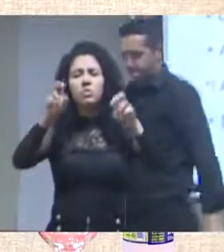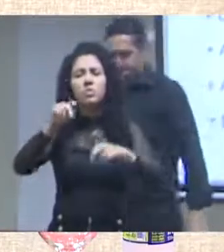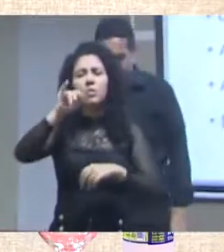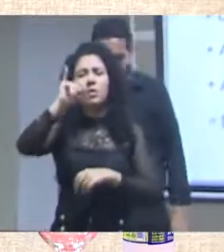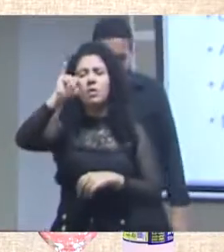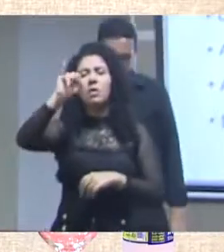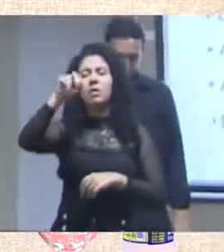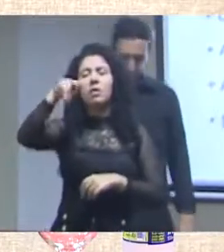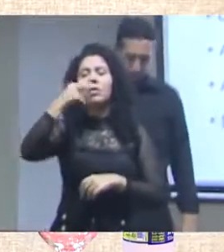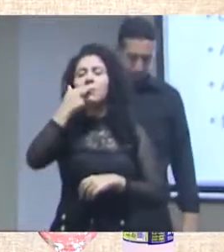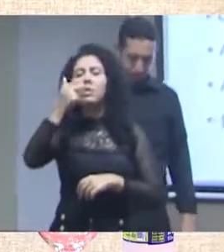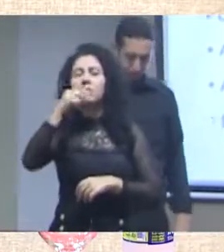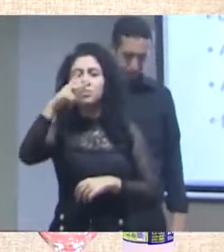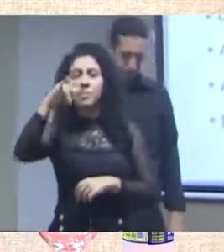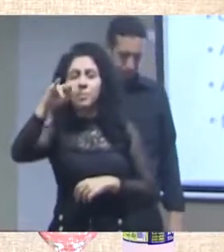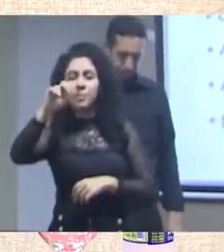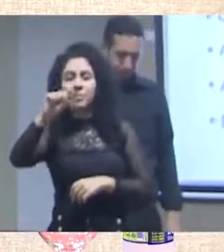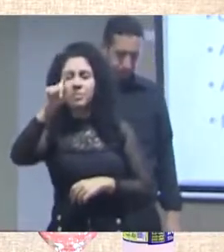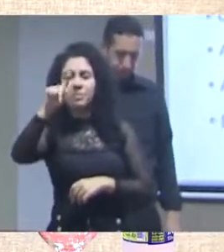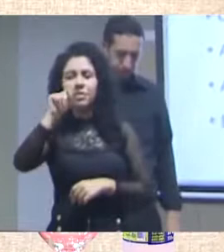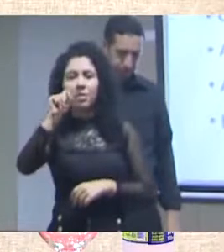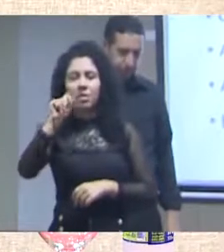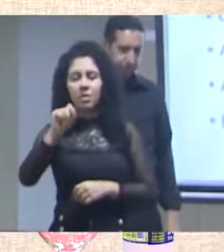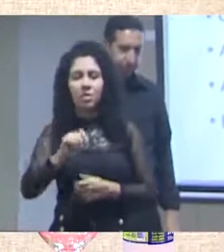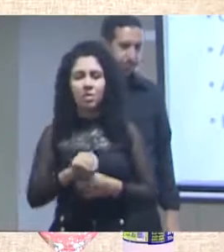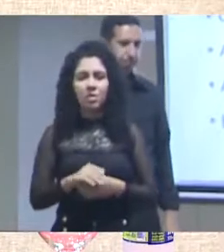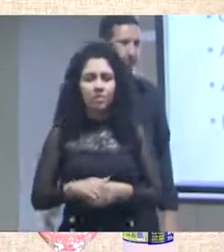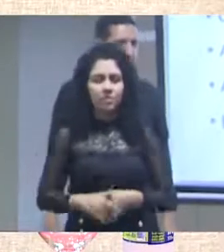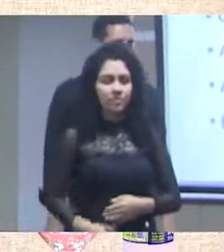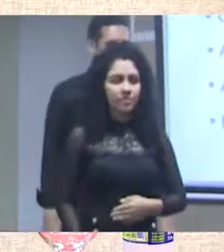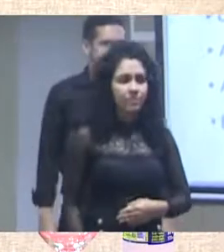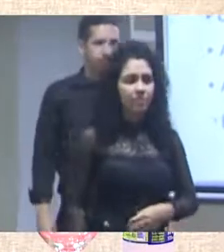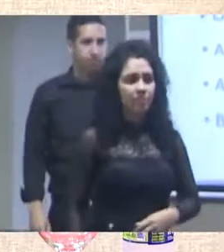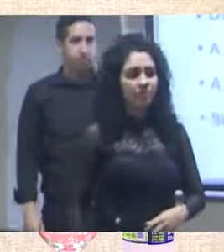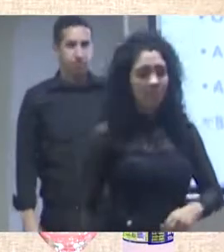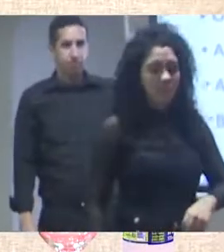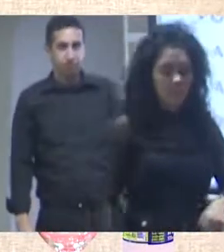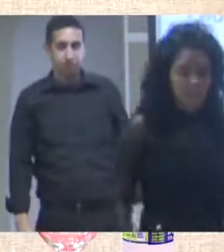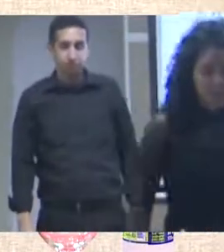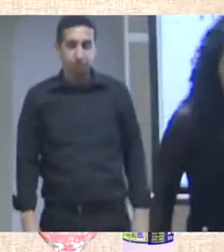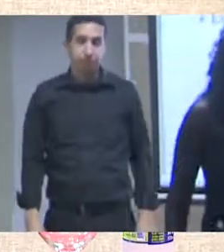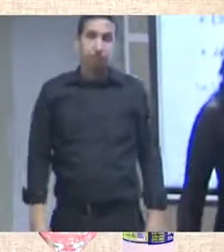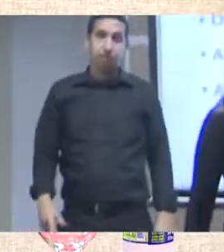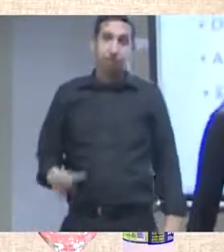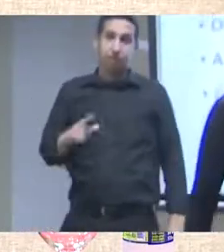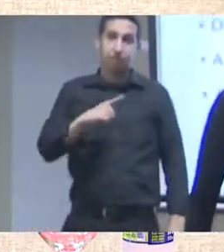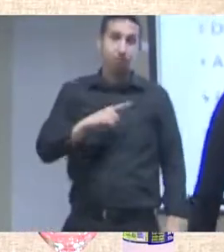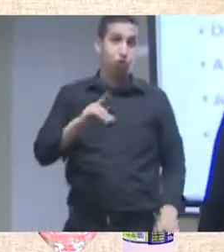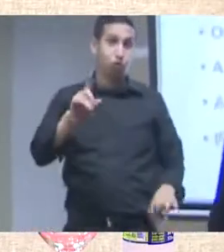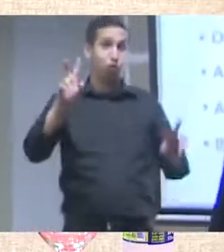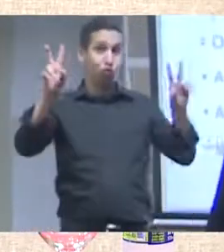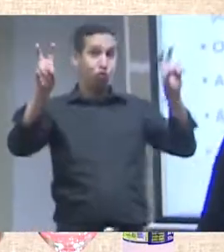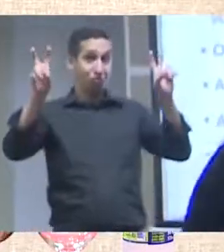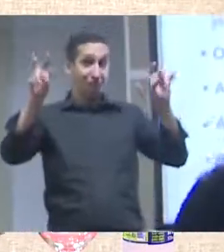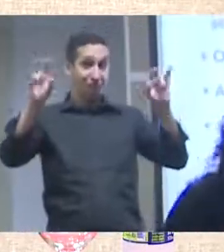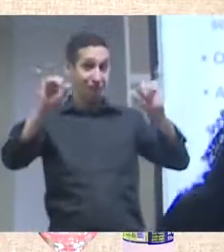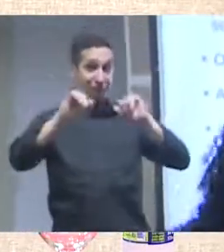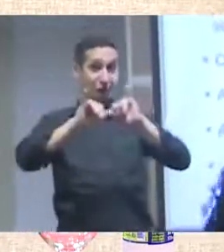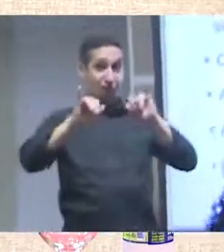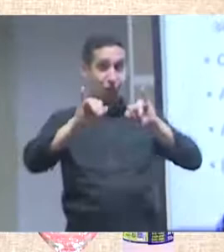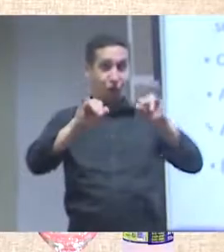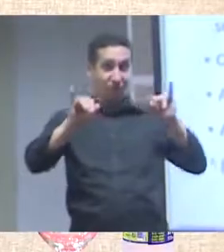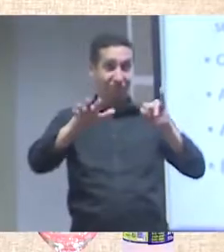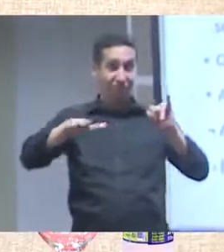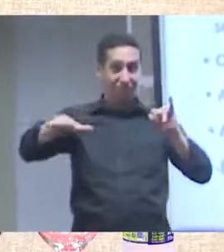Public Sector Information, ou seja, a informação do setor público, que